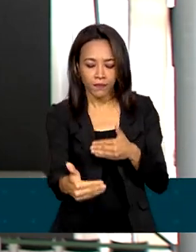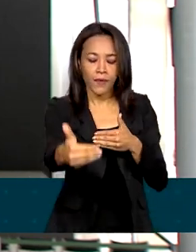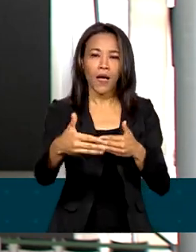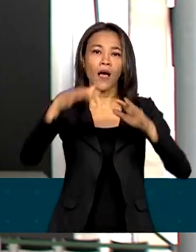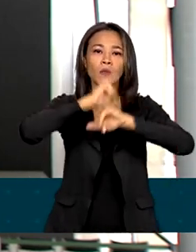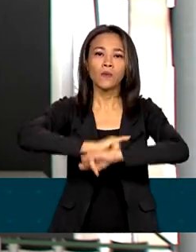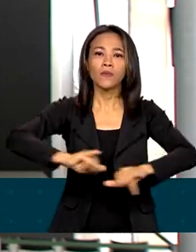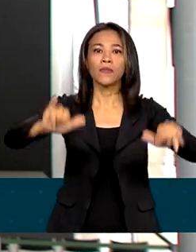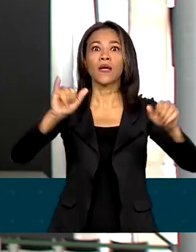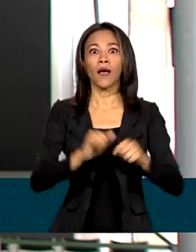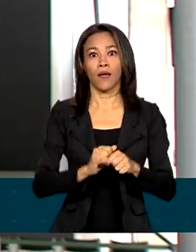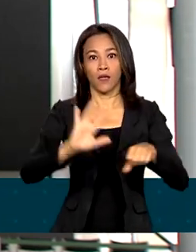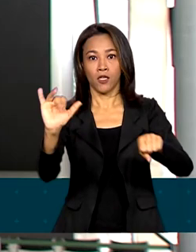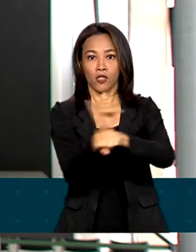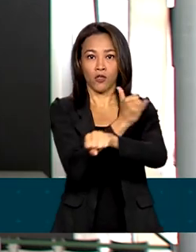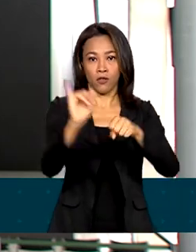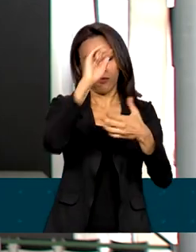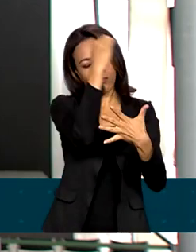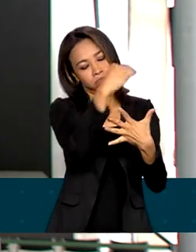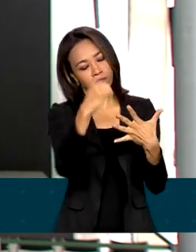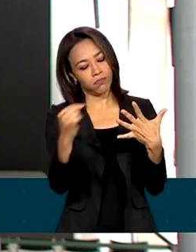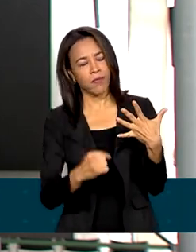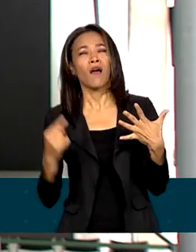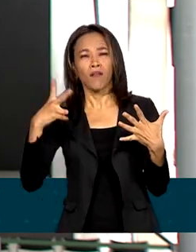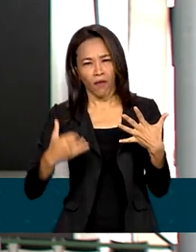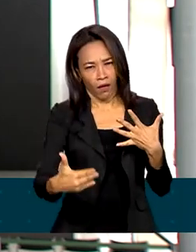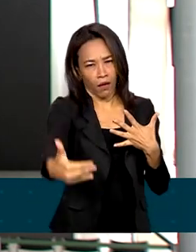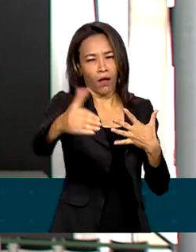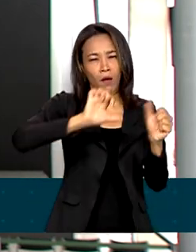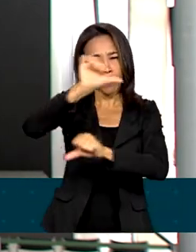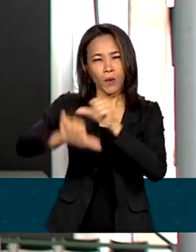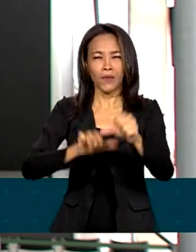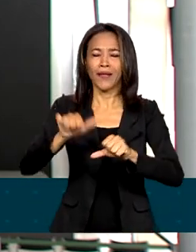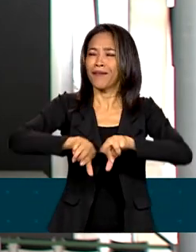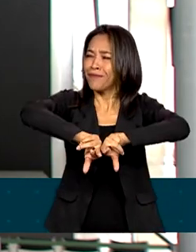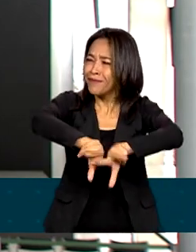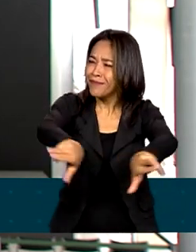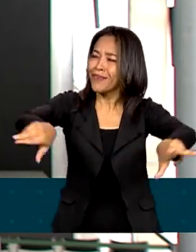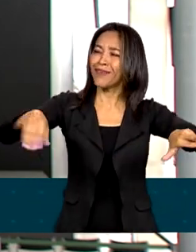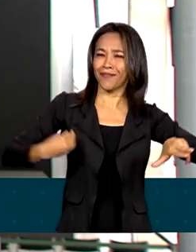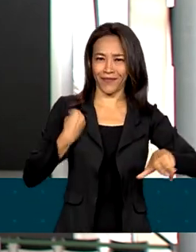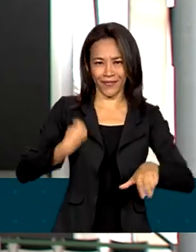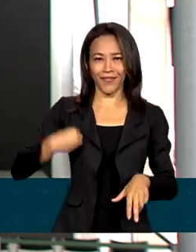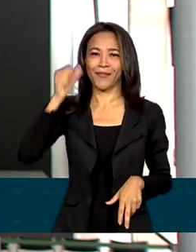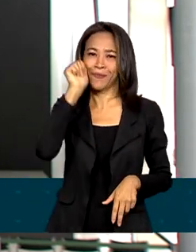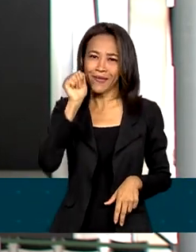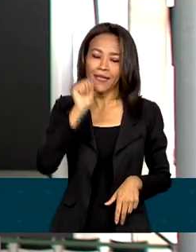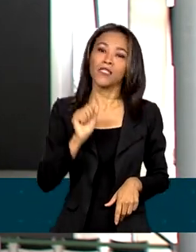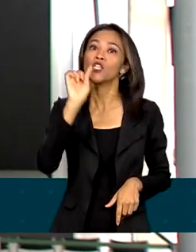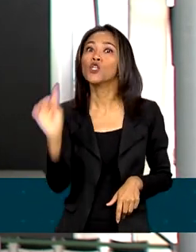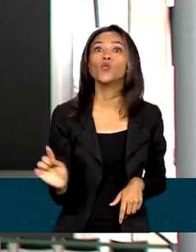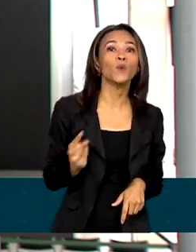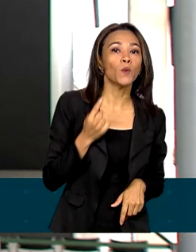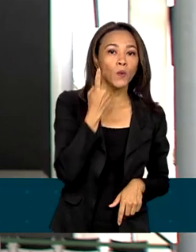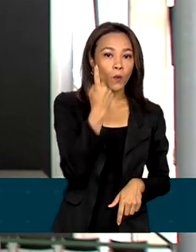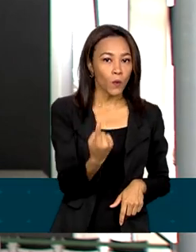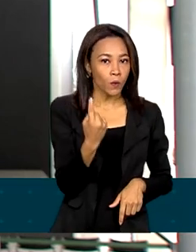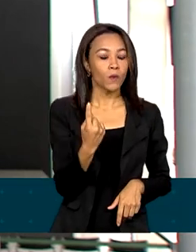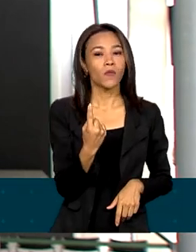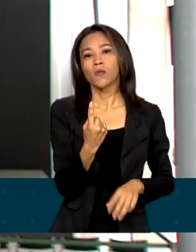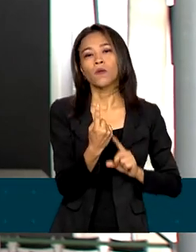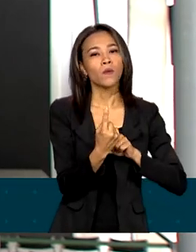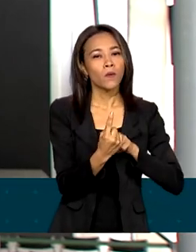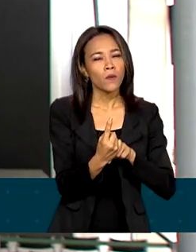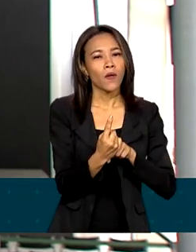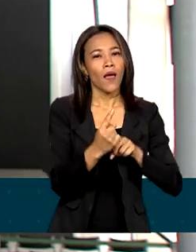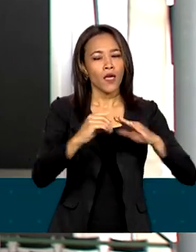medidas que podem mudar, Natália, a vida de milhares de brasileiras. E uma das medidas muito esperadas é que prevê a